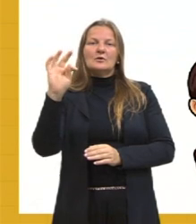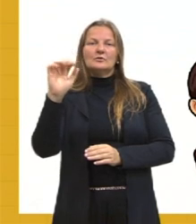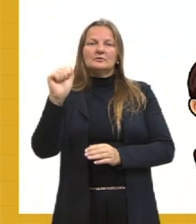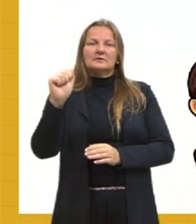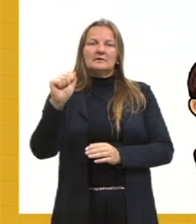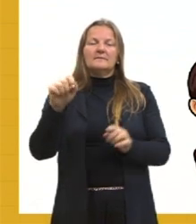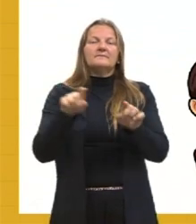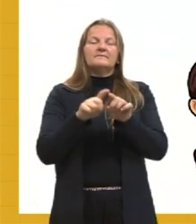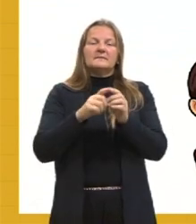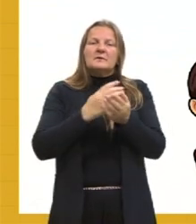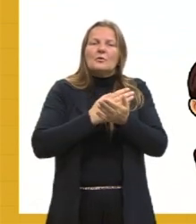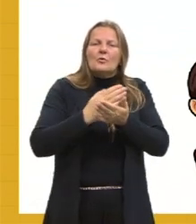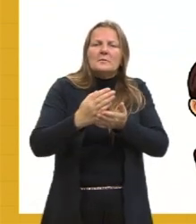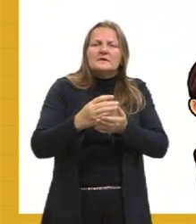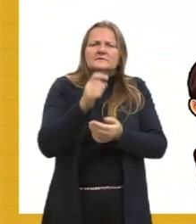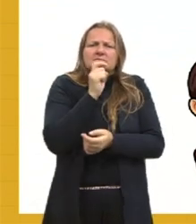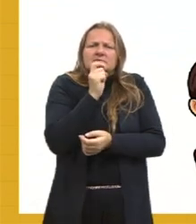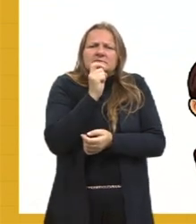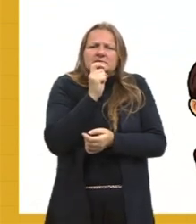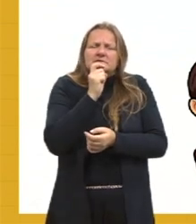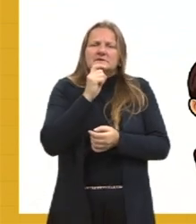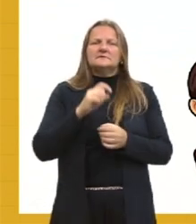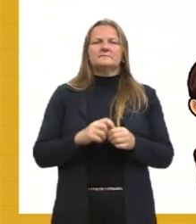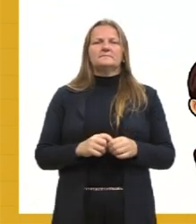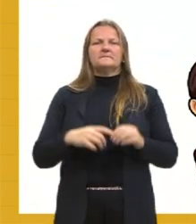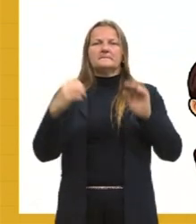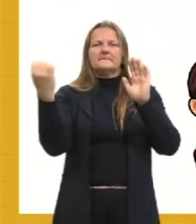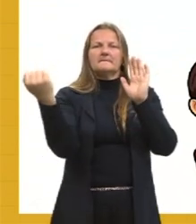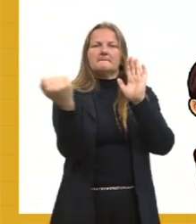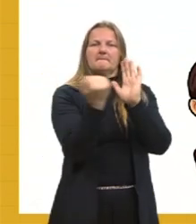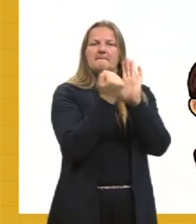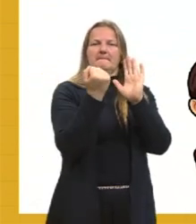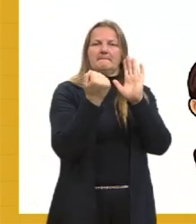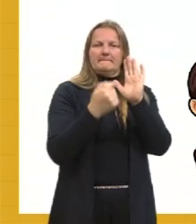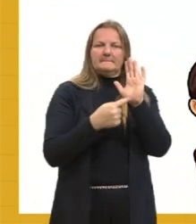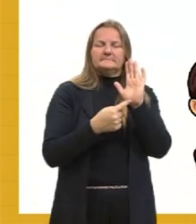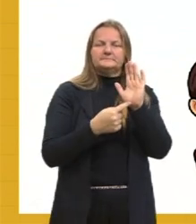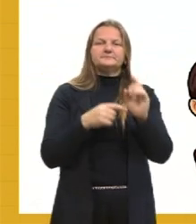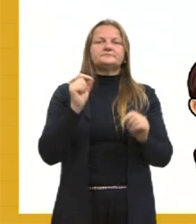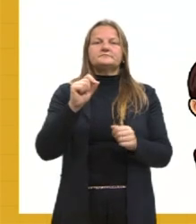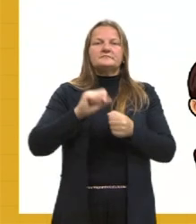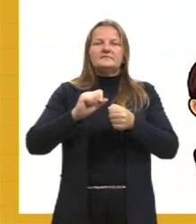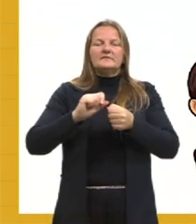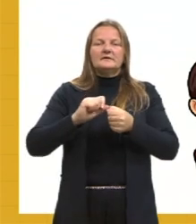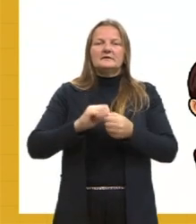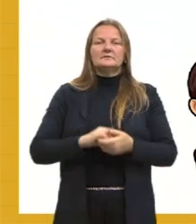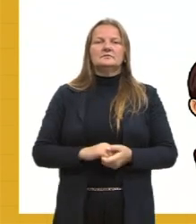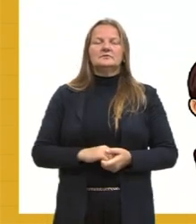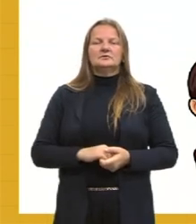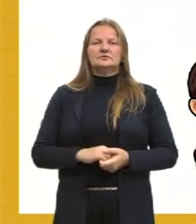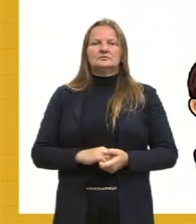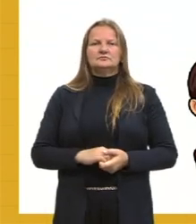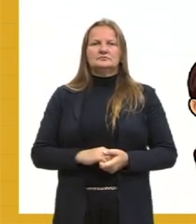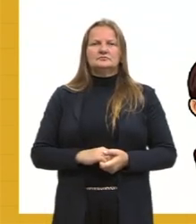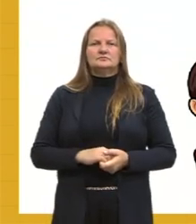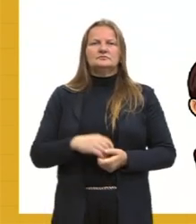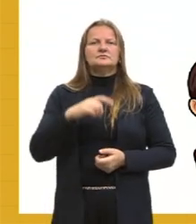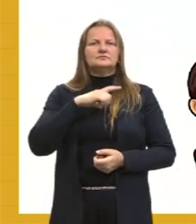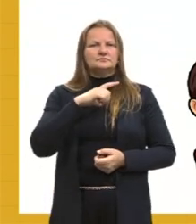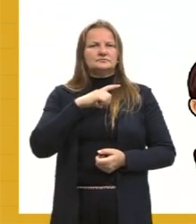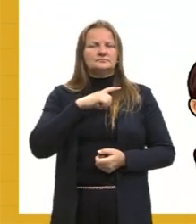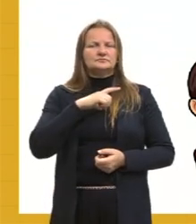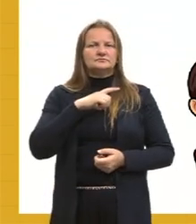o início do inverno. E para fazer essa marcação, o que eles fizeram? Eles tinham,